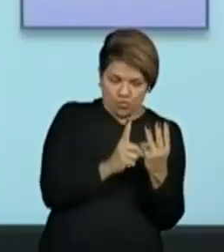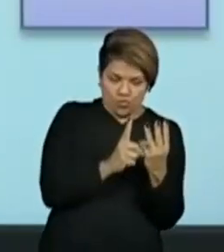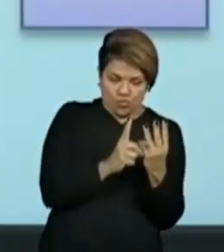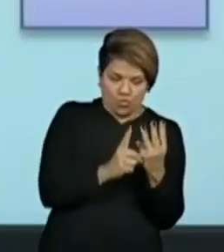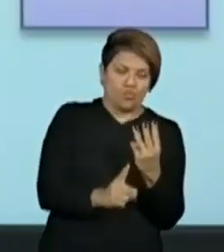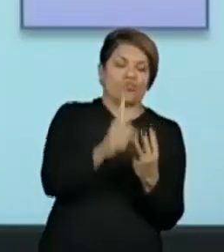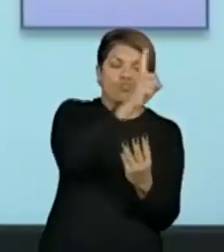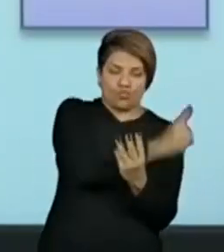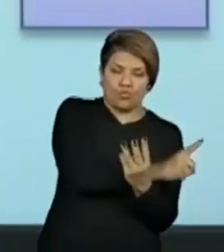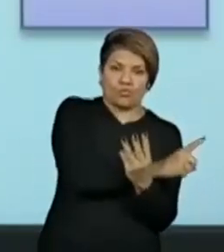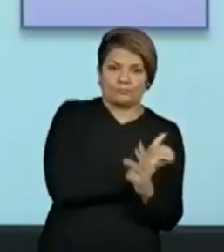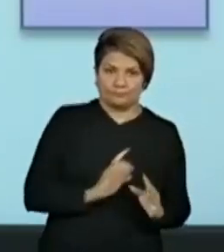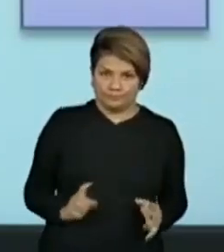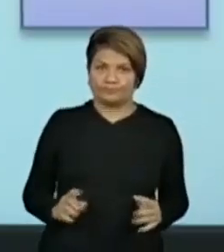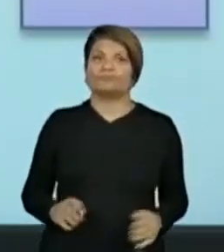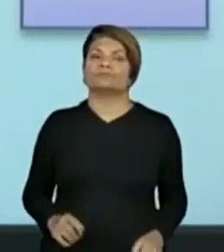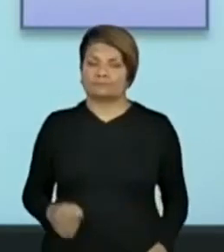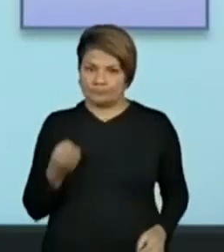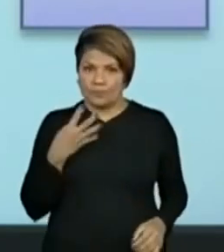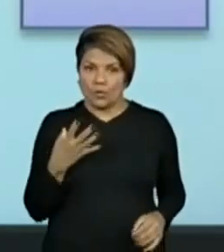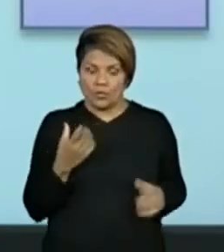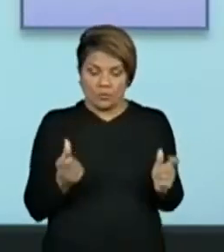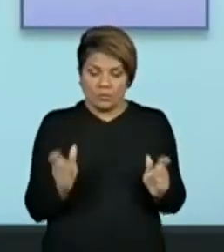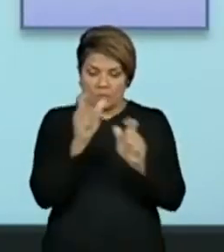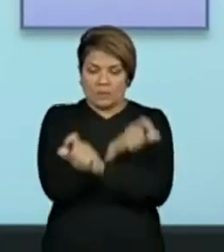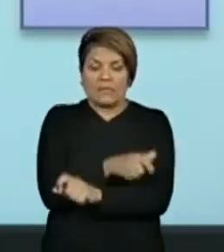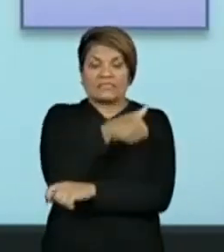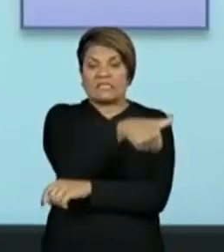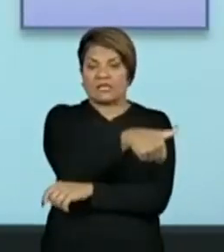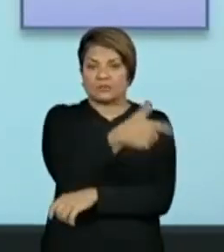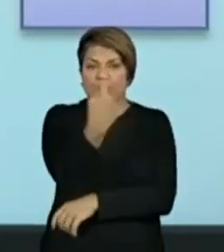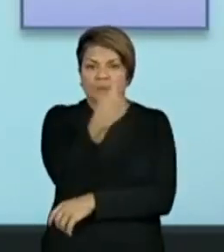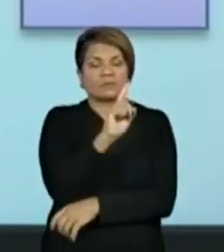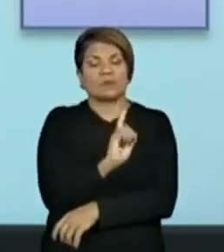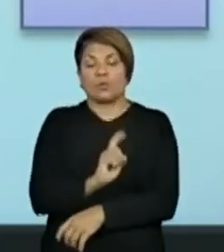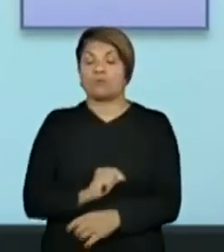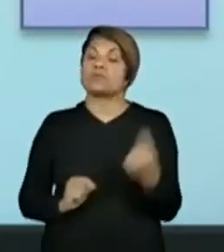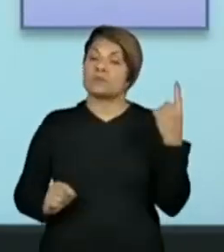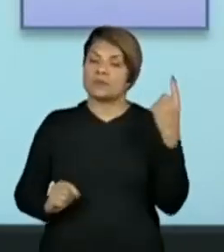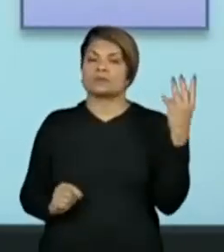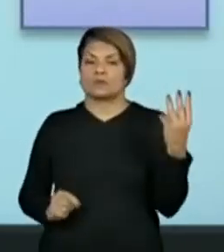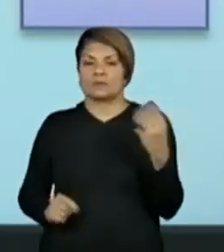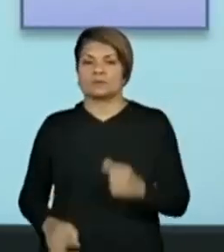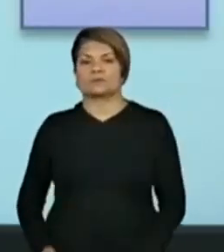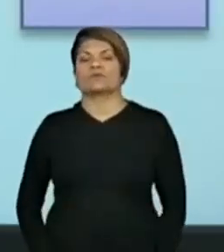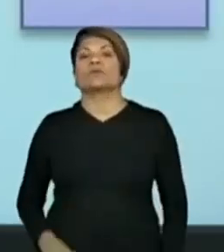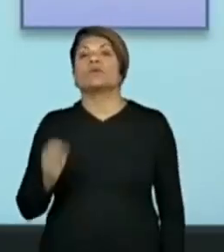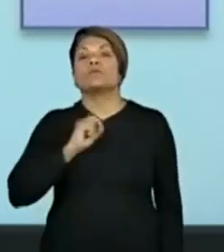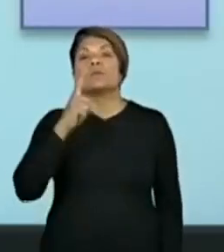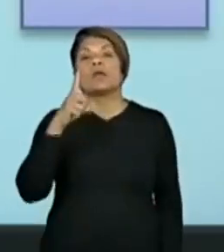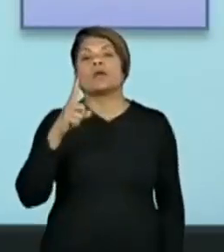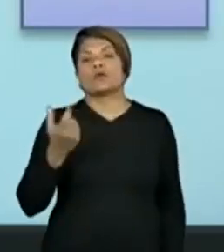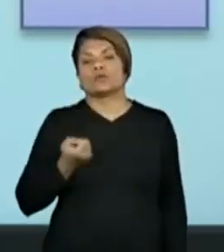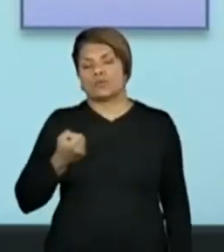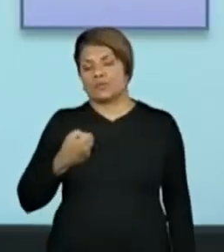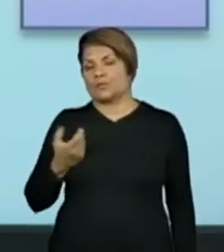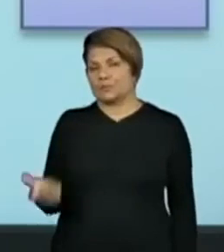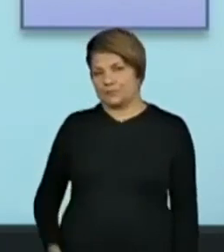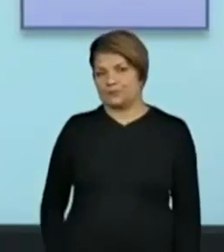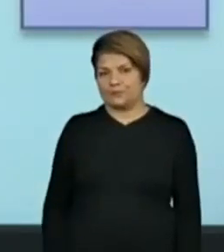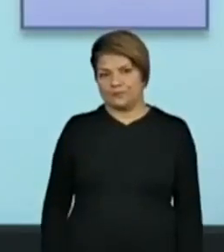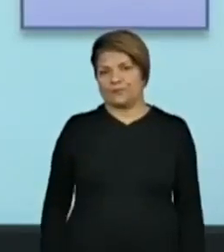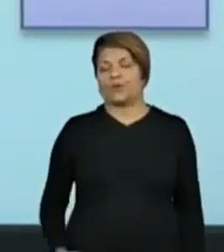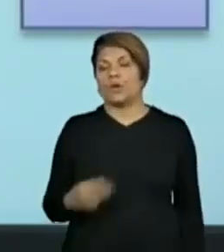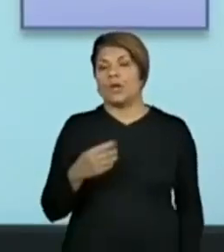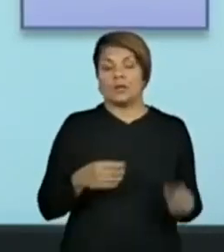algarismos, tá? Não pode trocar a ordem do 37. Qual é o maior número que nós podemos formar com o